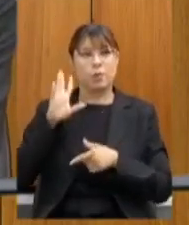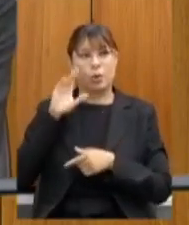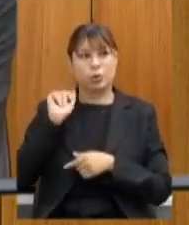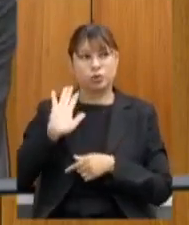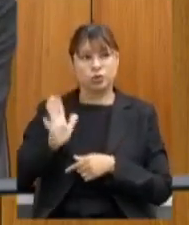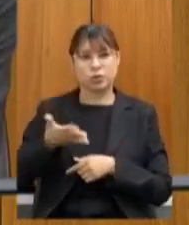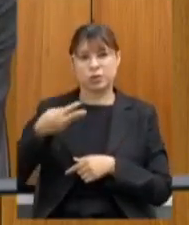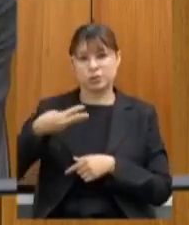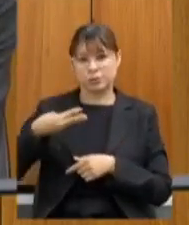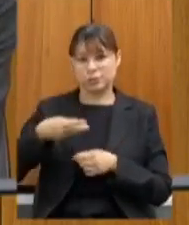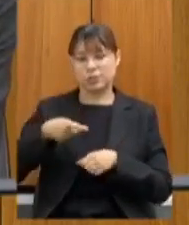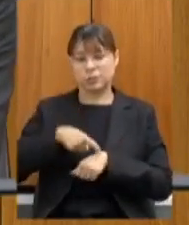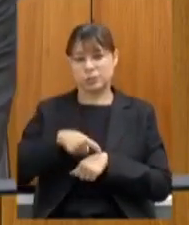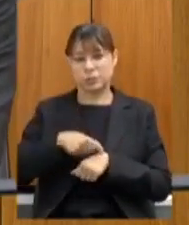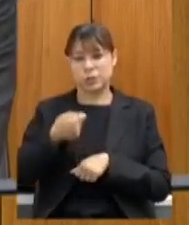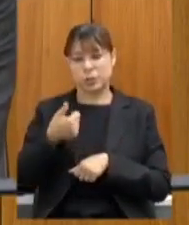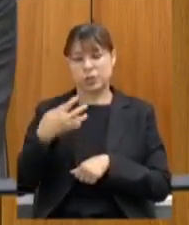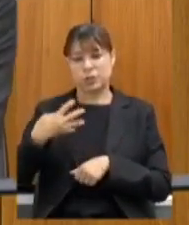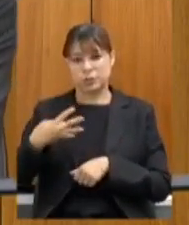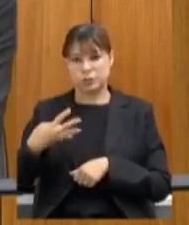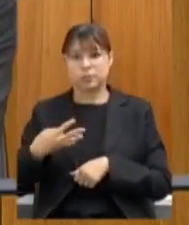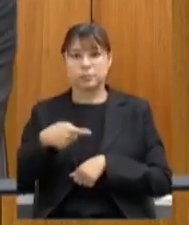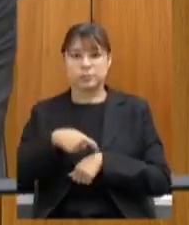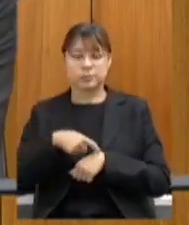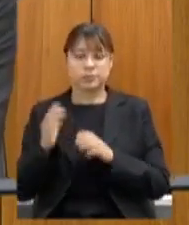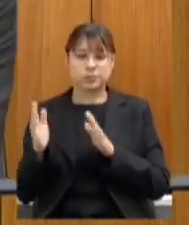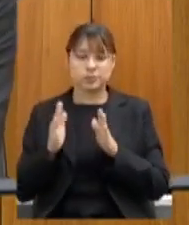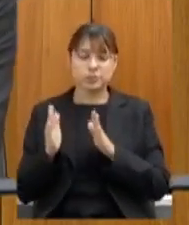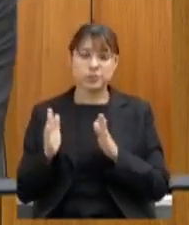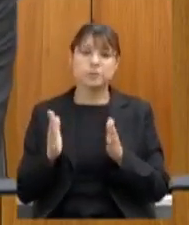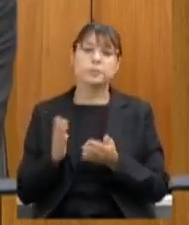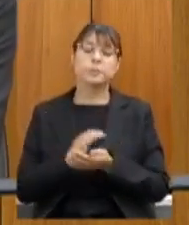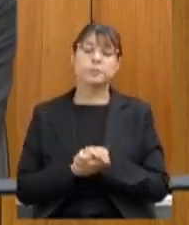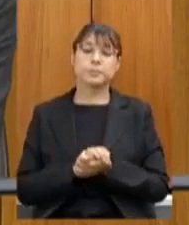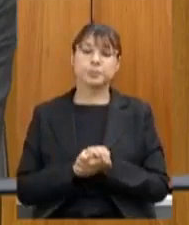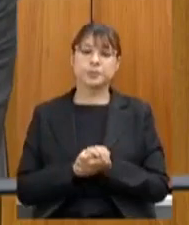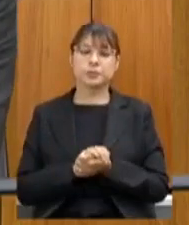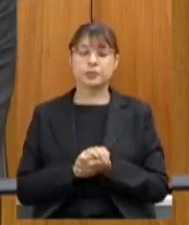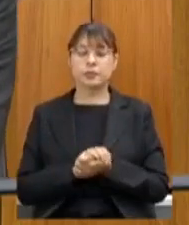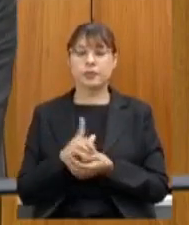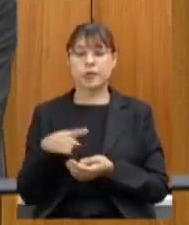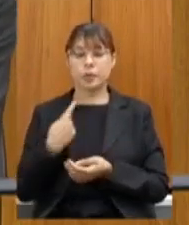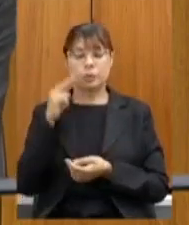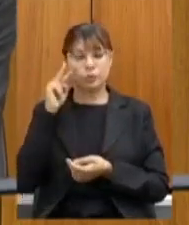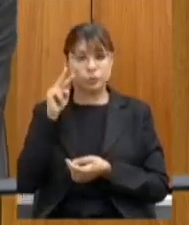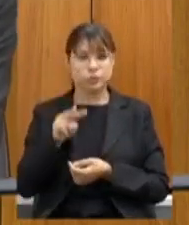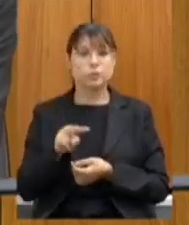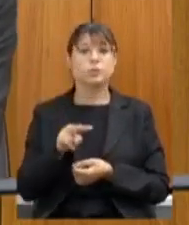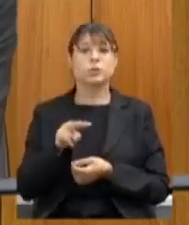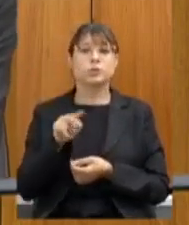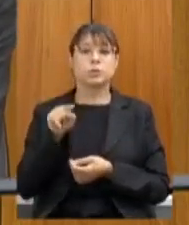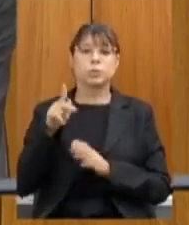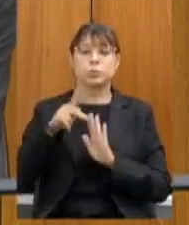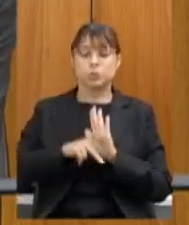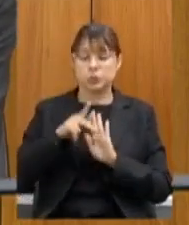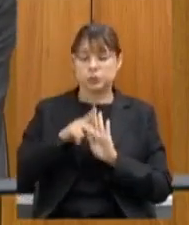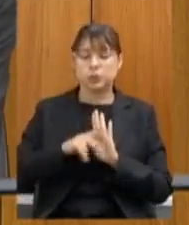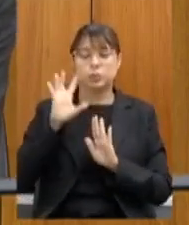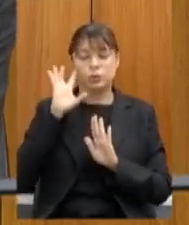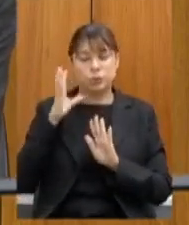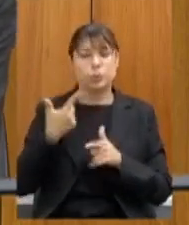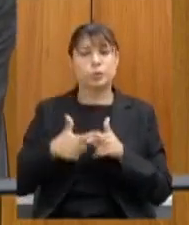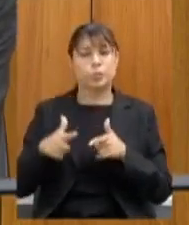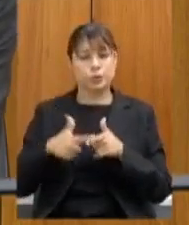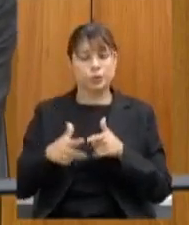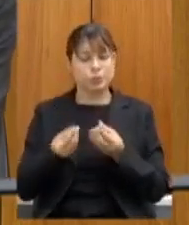edição já está quase indo para a quarta para a quarta etapa e o que a gente viu é que esse projeto tem resolvido o problema